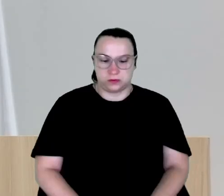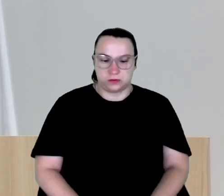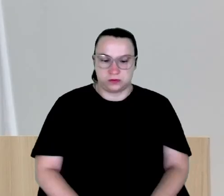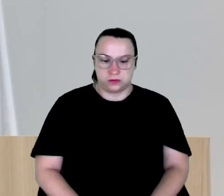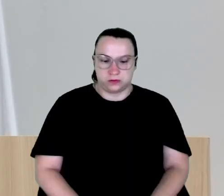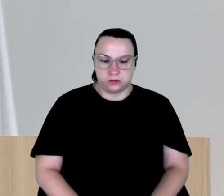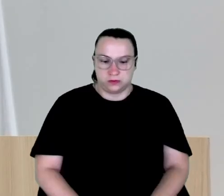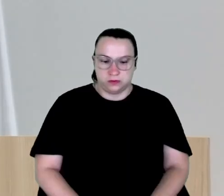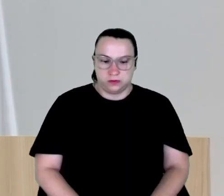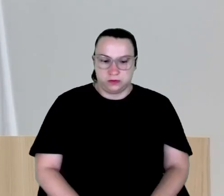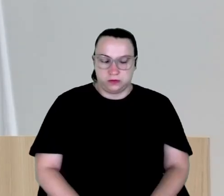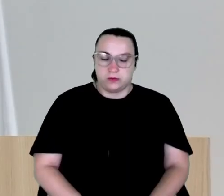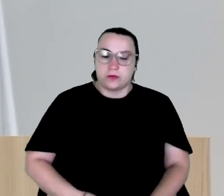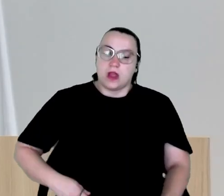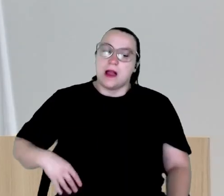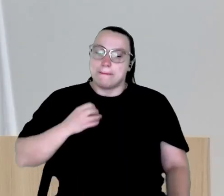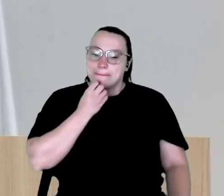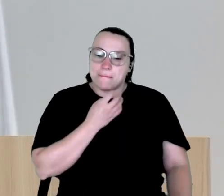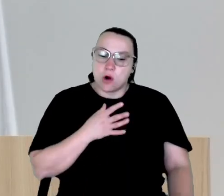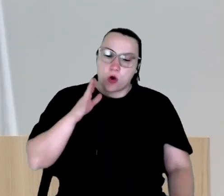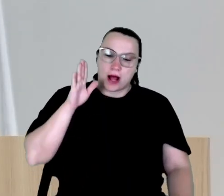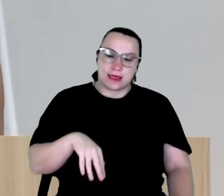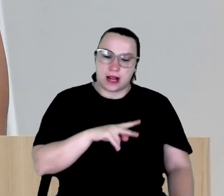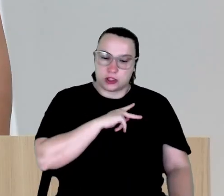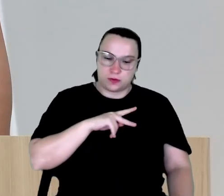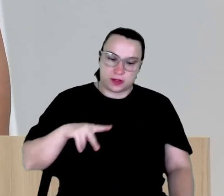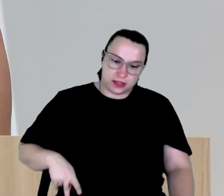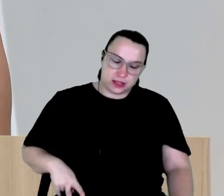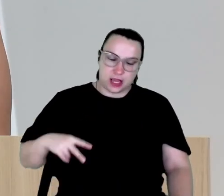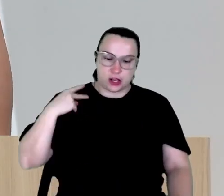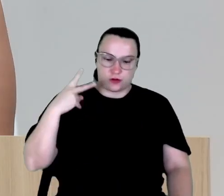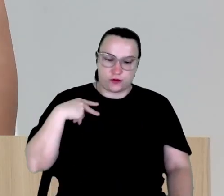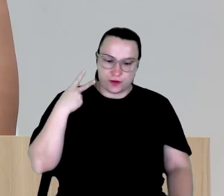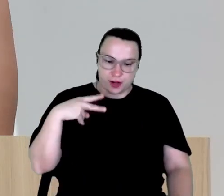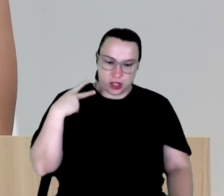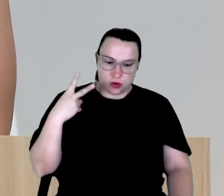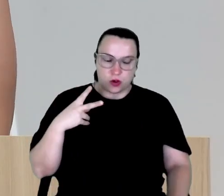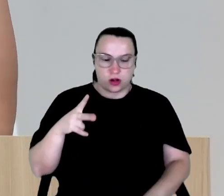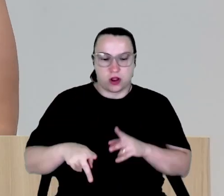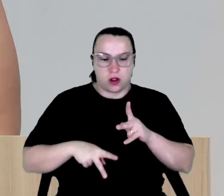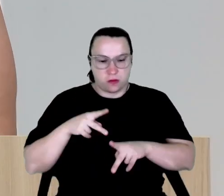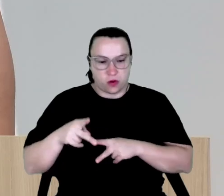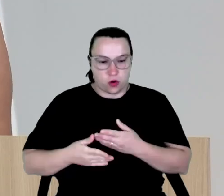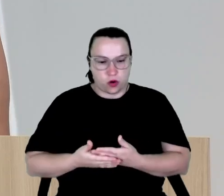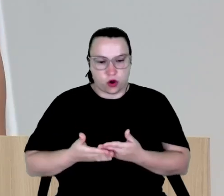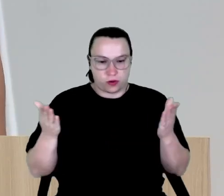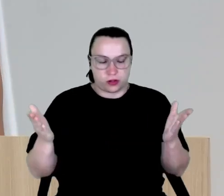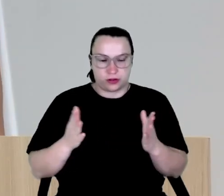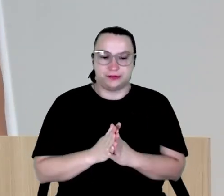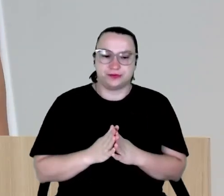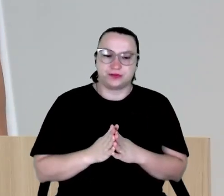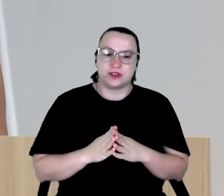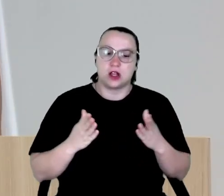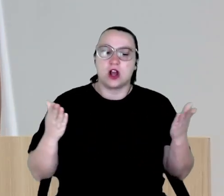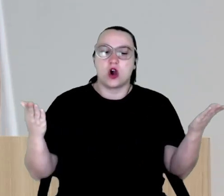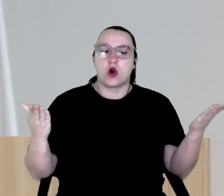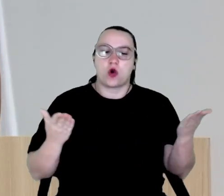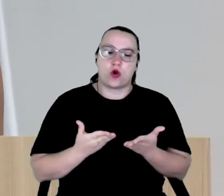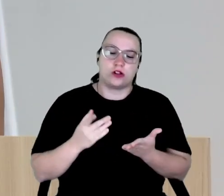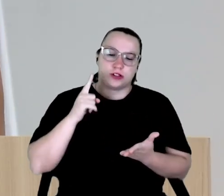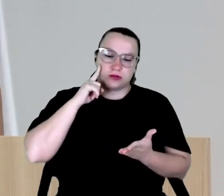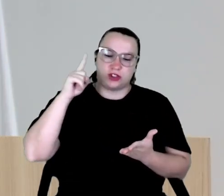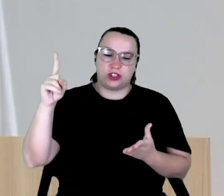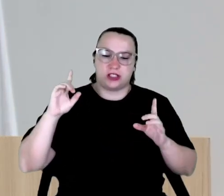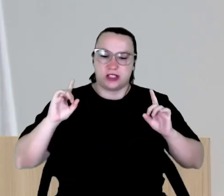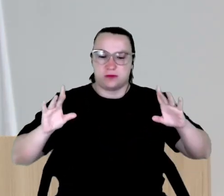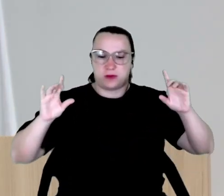Boa tarde, presidente, vereadores, público. Hoje é um dia muito especial, um dia de